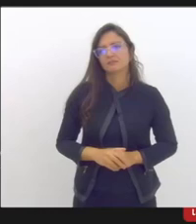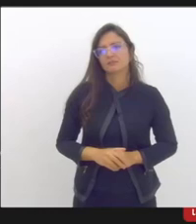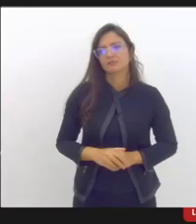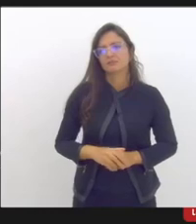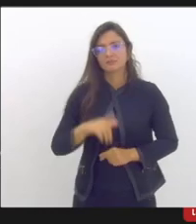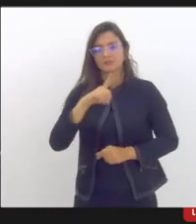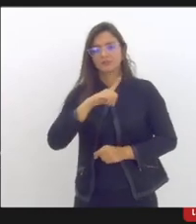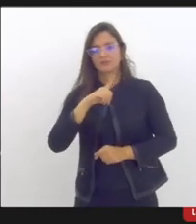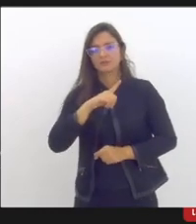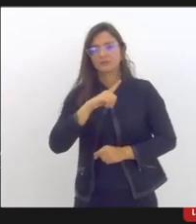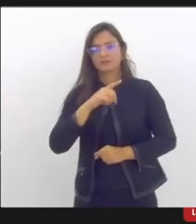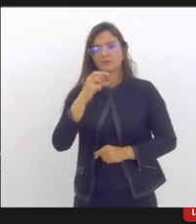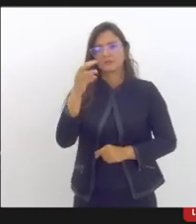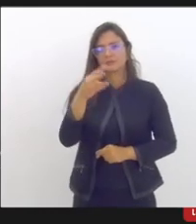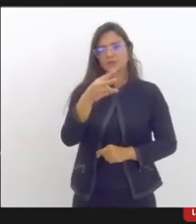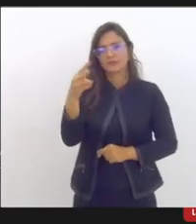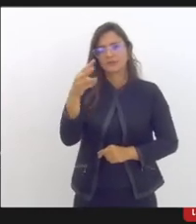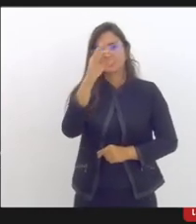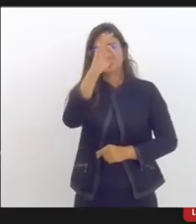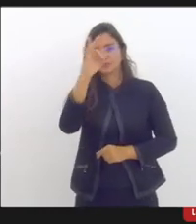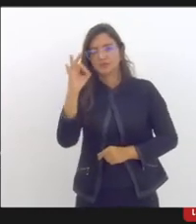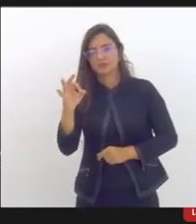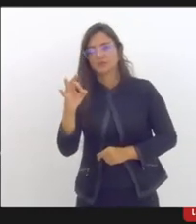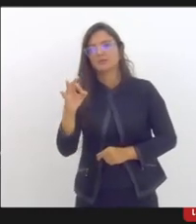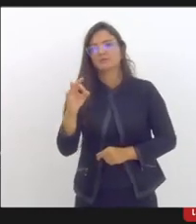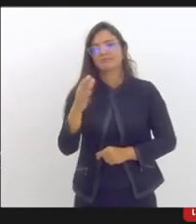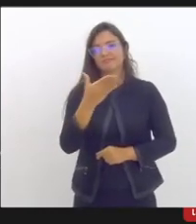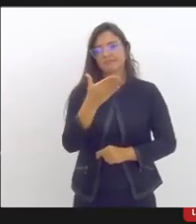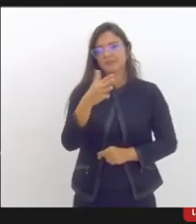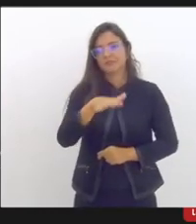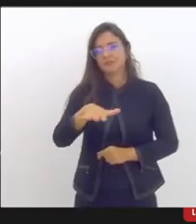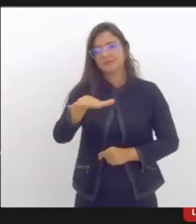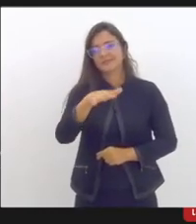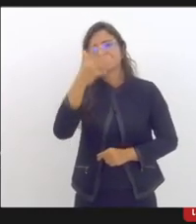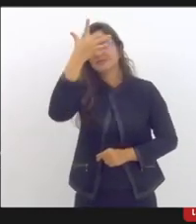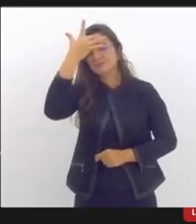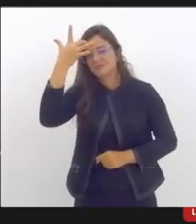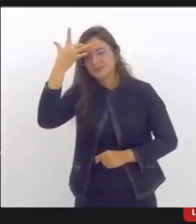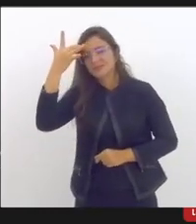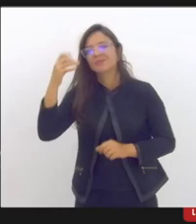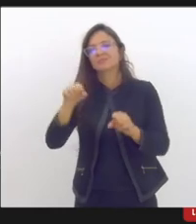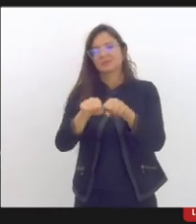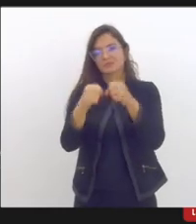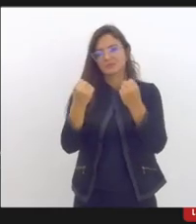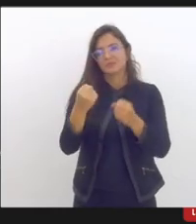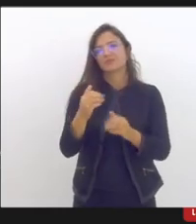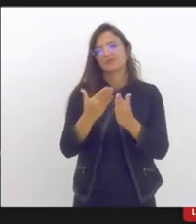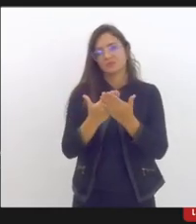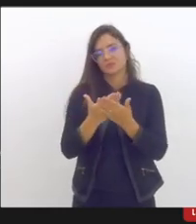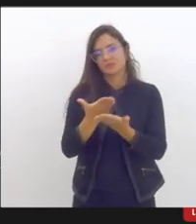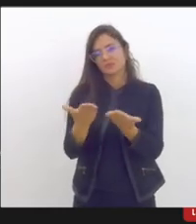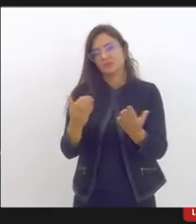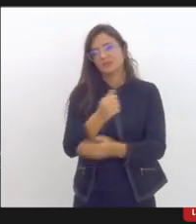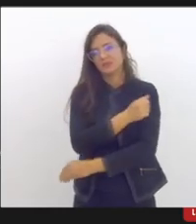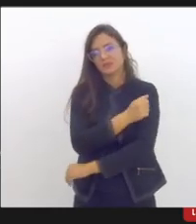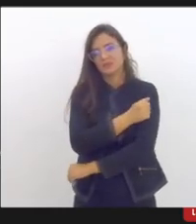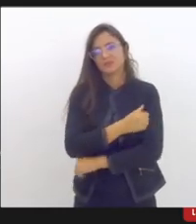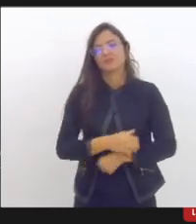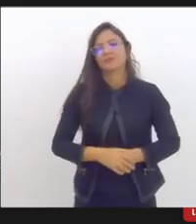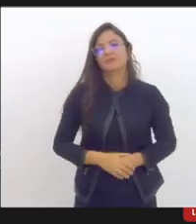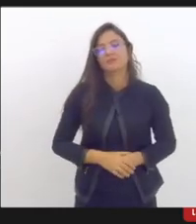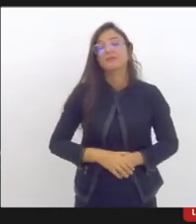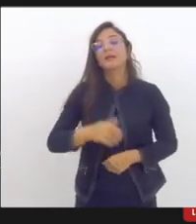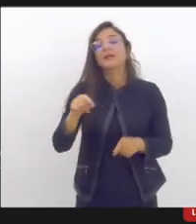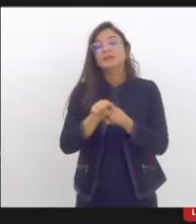33%, na verdade, de situação que envolve a saúde mental dos estudantes. Bom, eu também não posso deixar